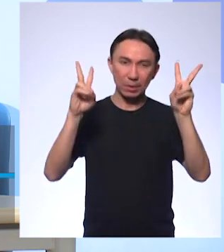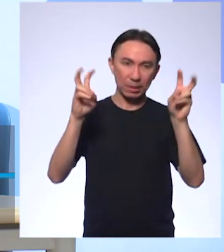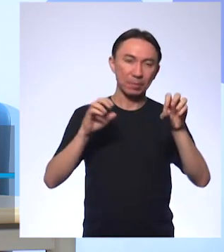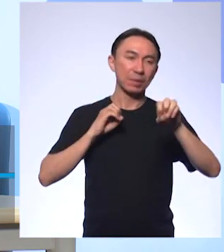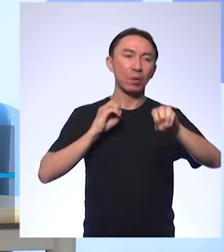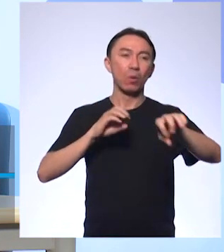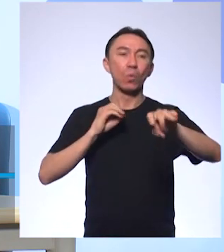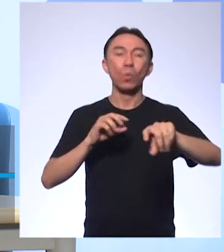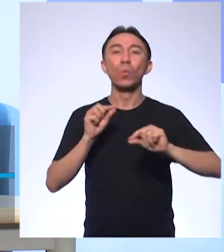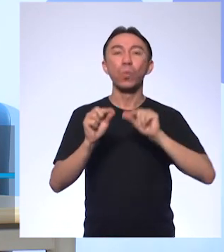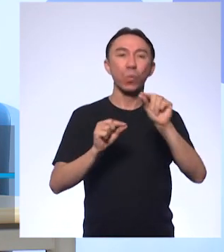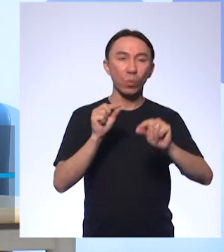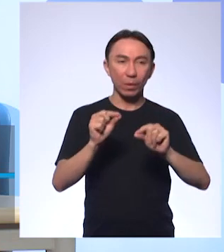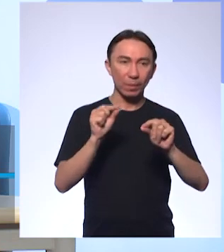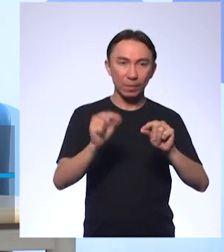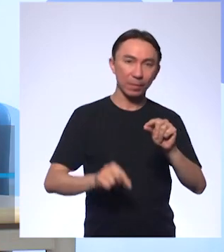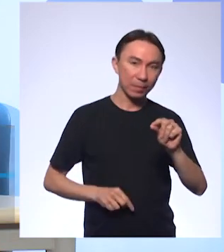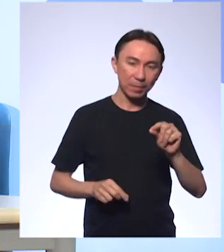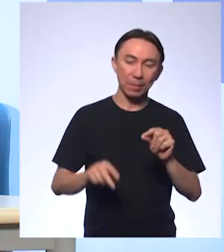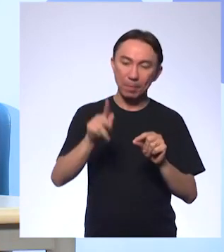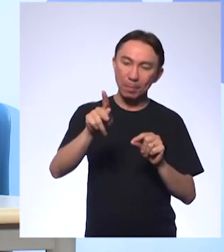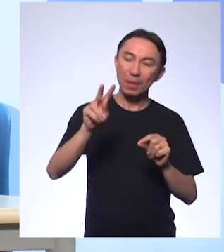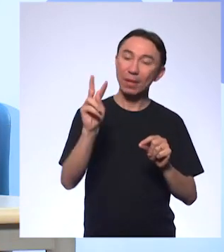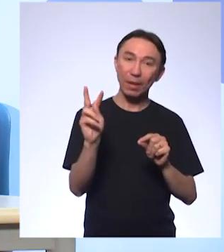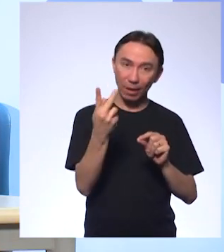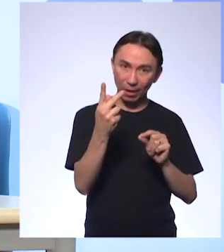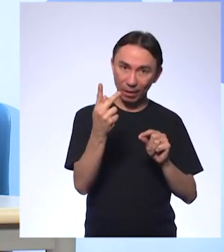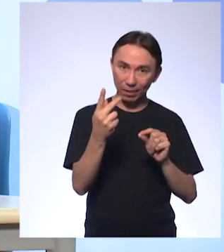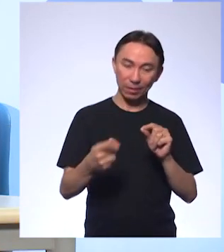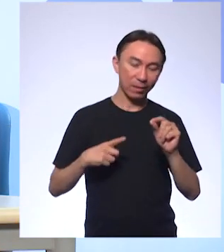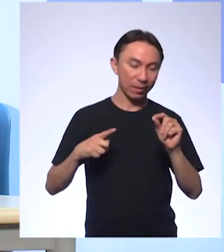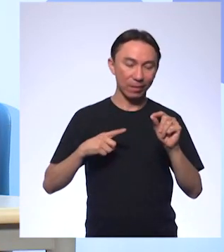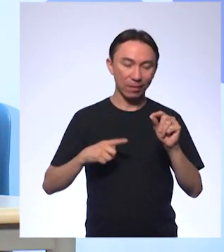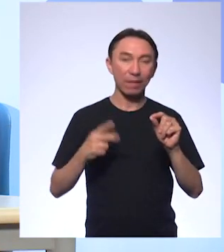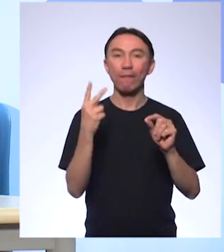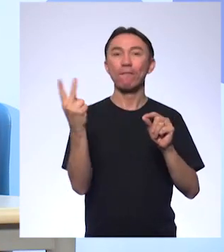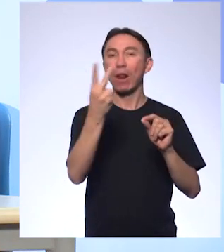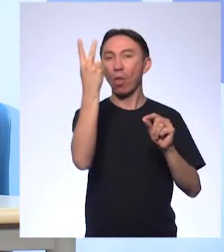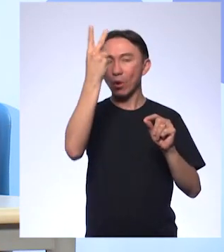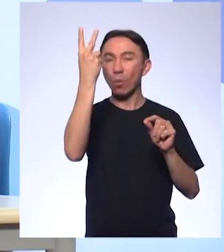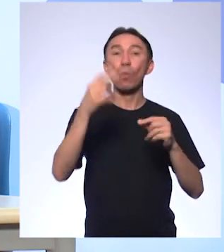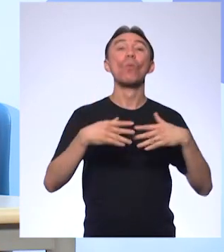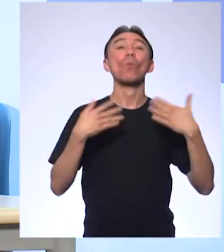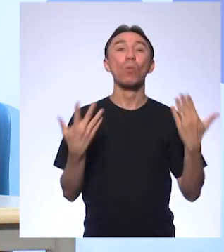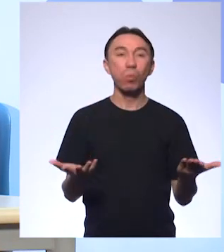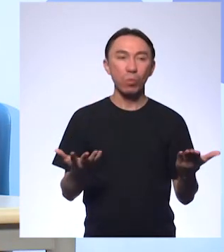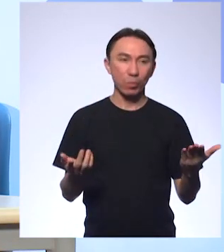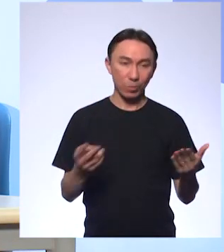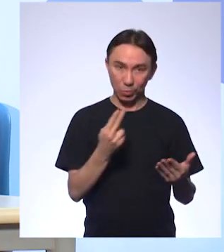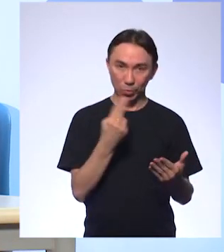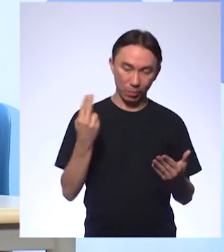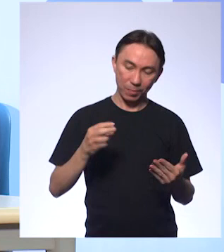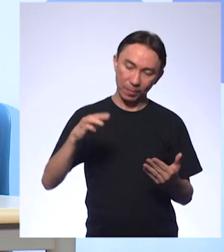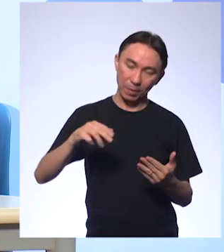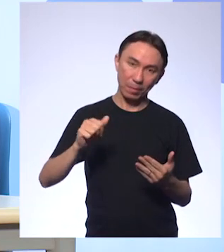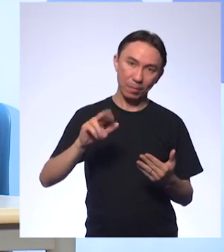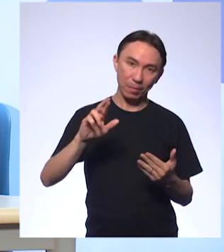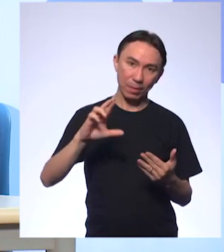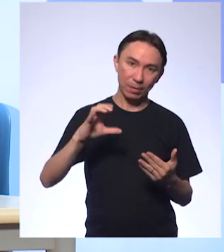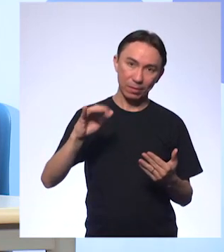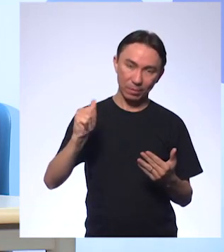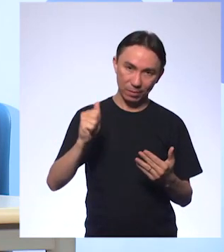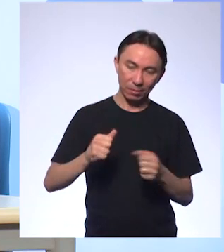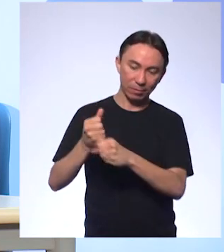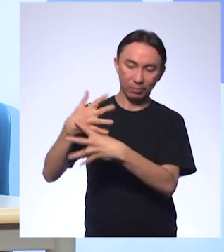Valores da Escala de PH. Eu sou a professora Márcia e vou fazer com vocês a moderação através do chat. E vou